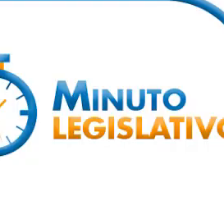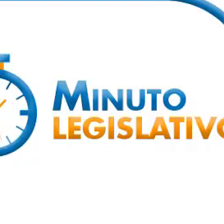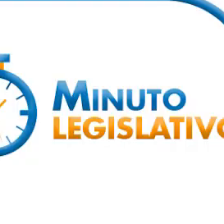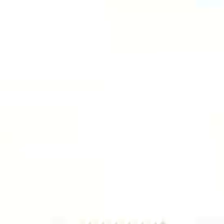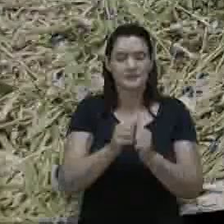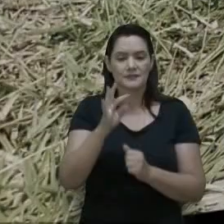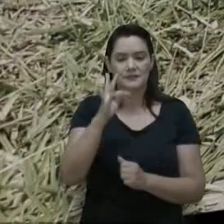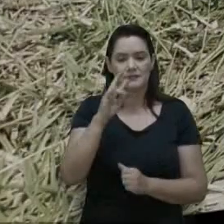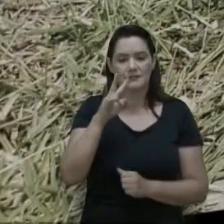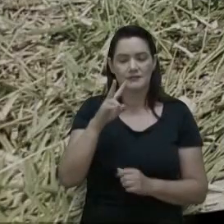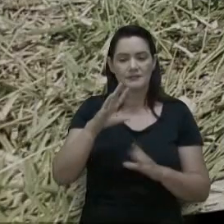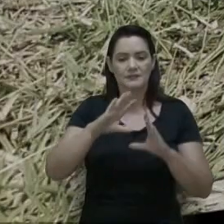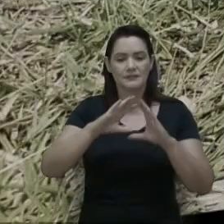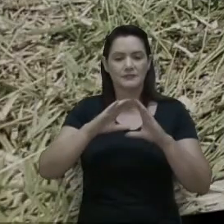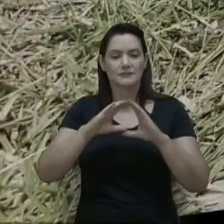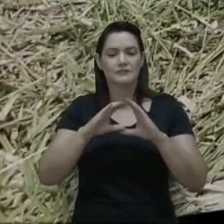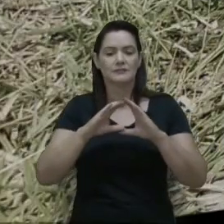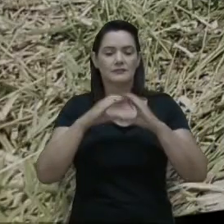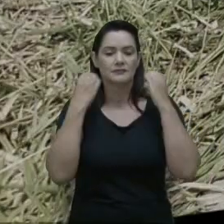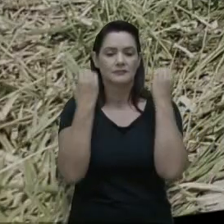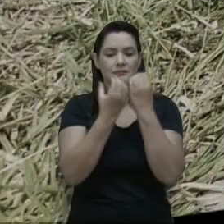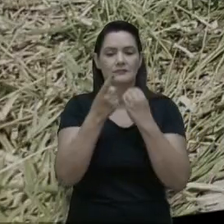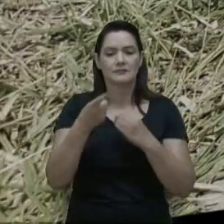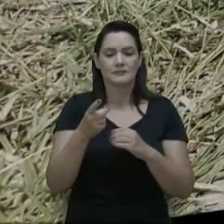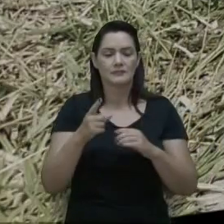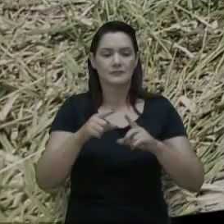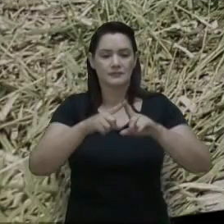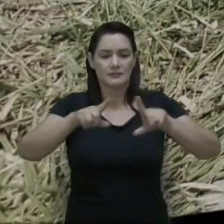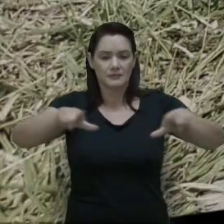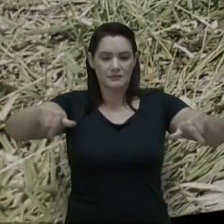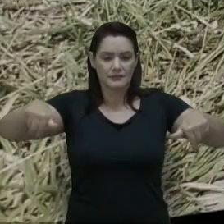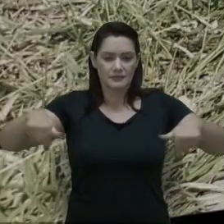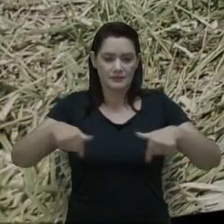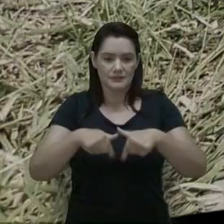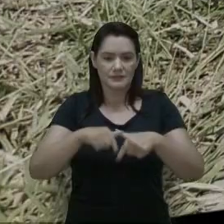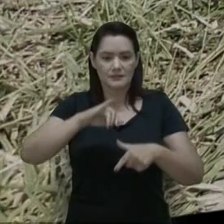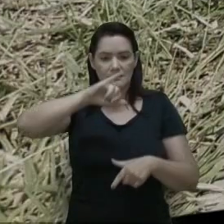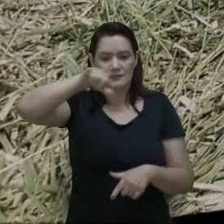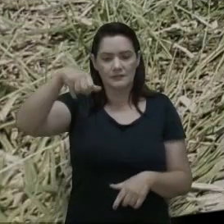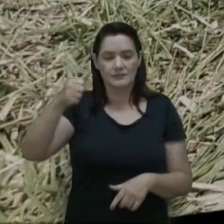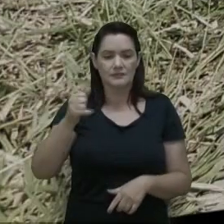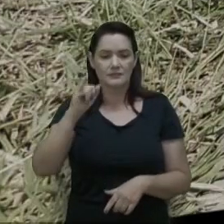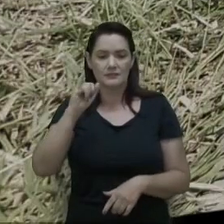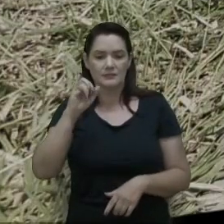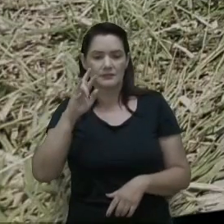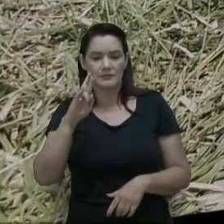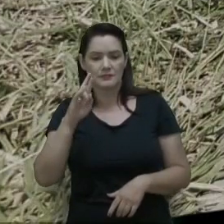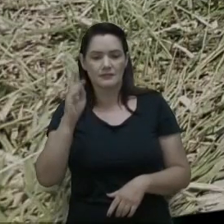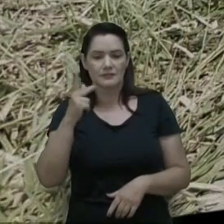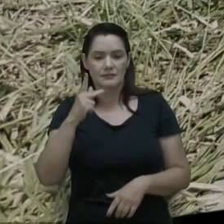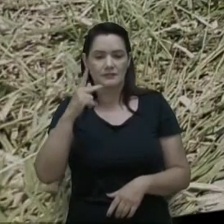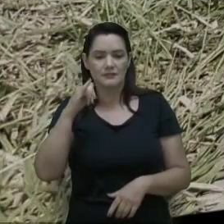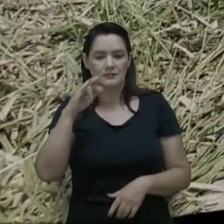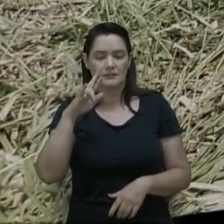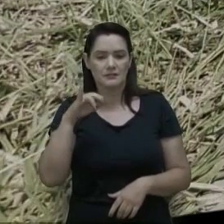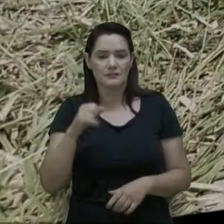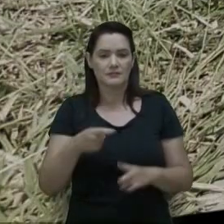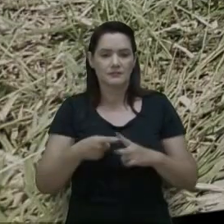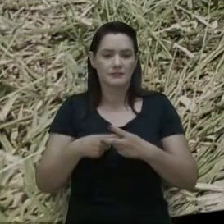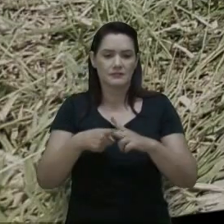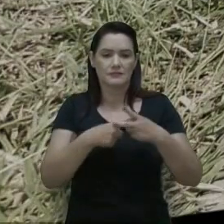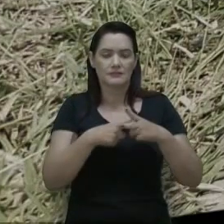Santa Inês. Essa é a Praça Jair Pires, ali no residencial Santa Inês. Um maquinário foi